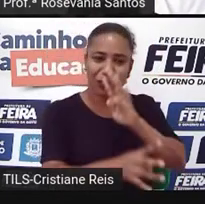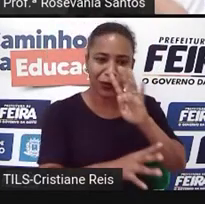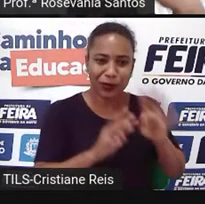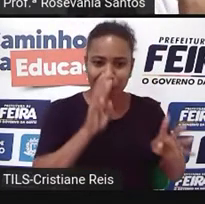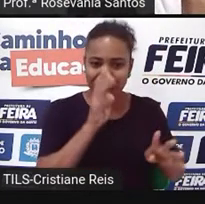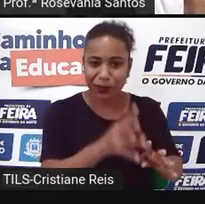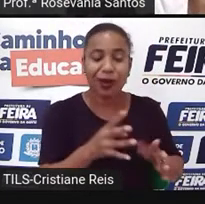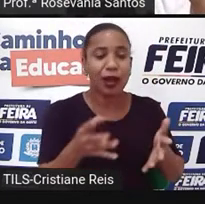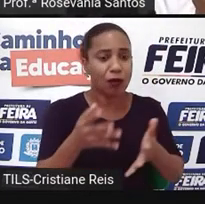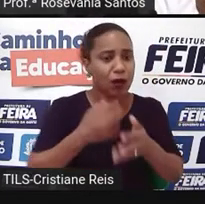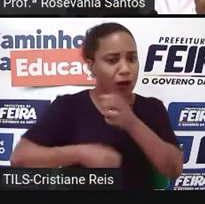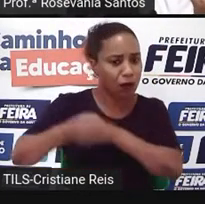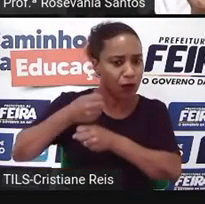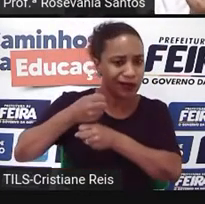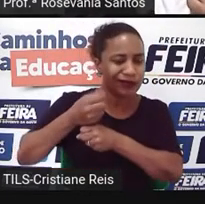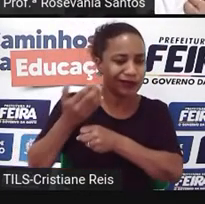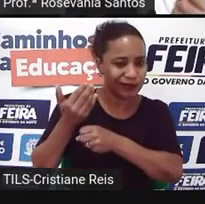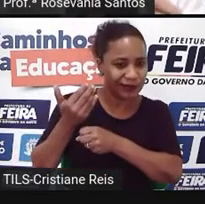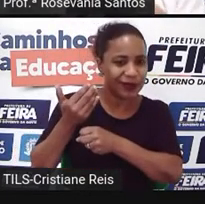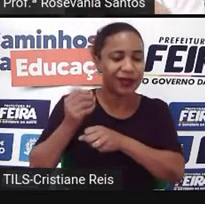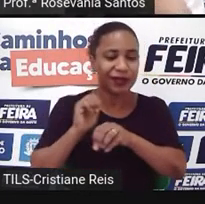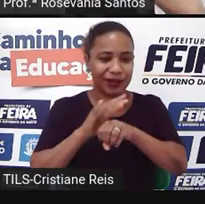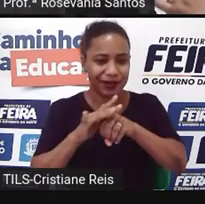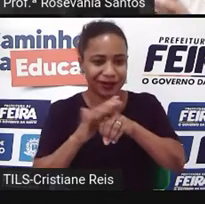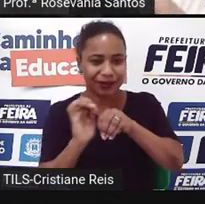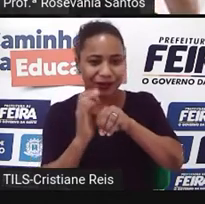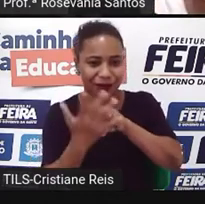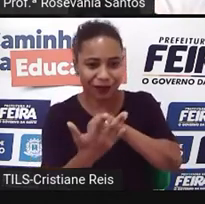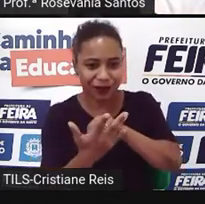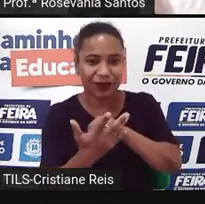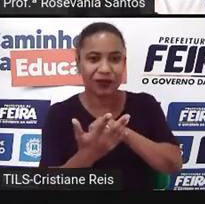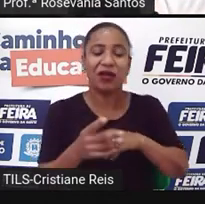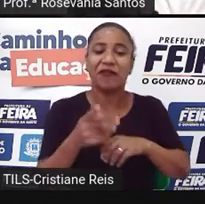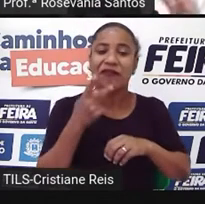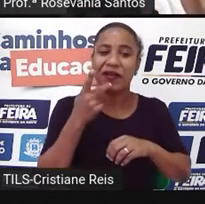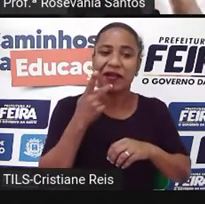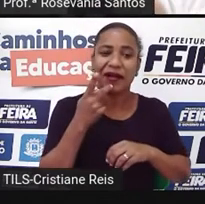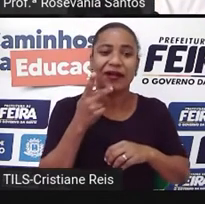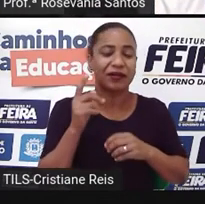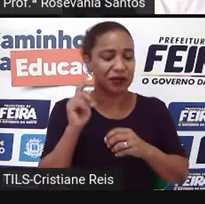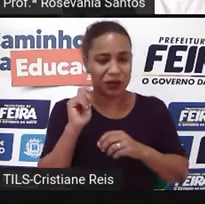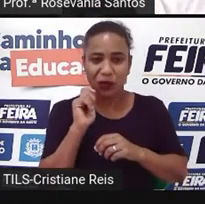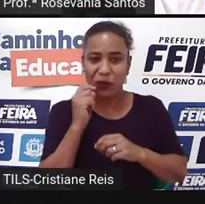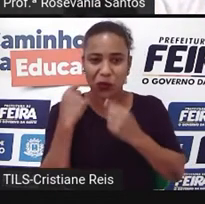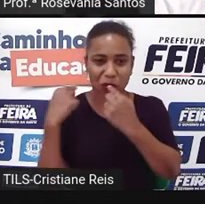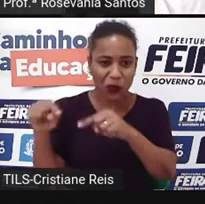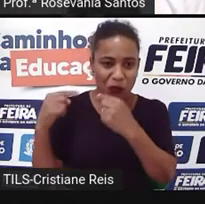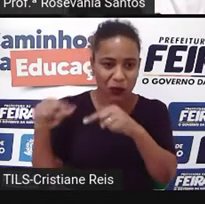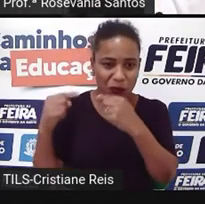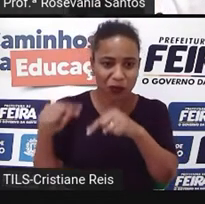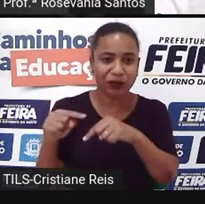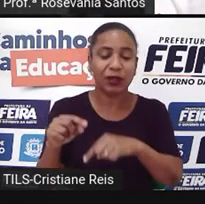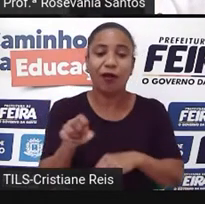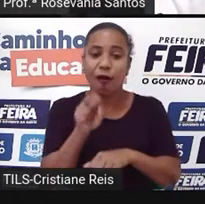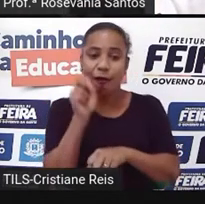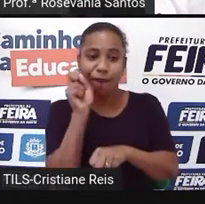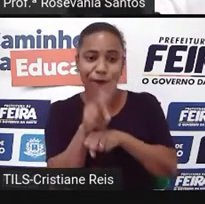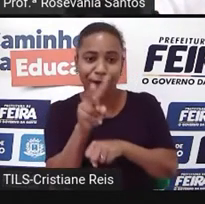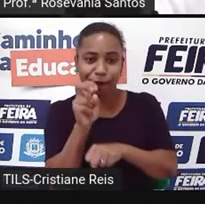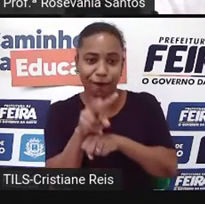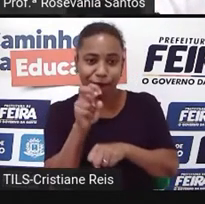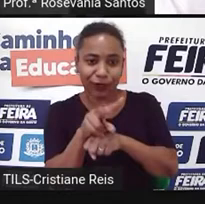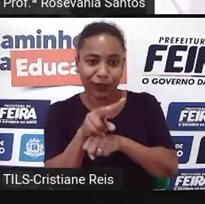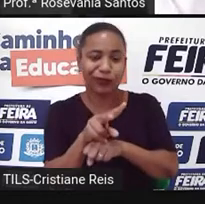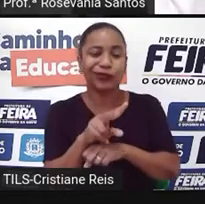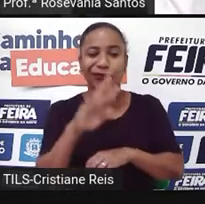espionagens, vamos dizer assim, de lançamento de vírus e tudo. Aqui durante o período da pandemia, a China,